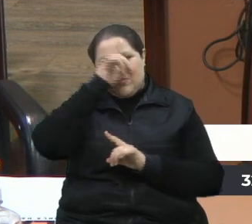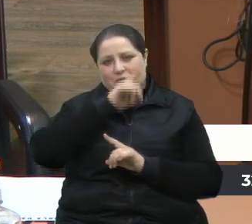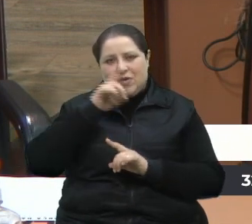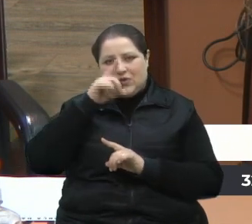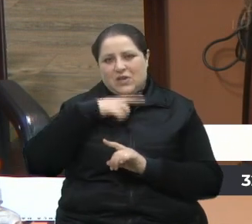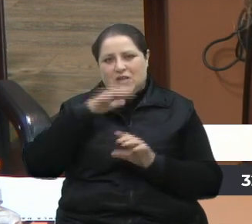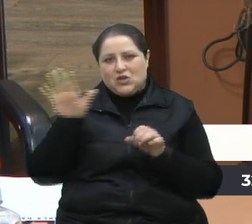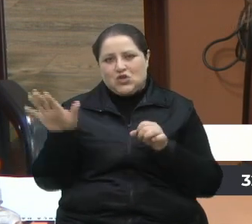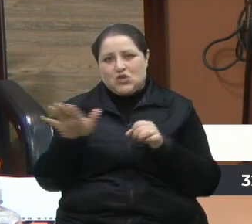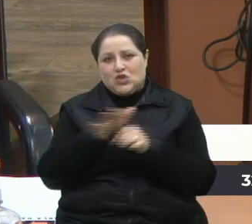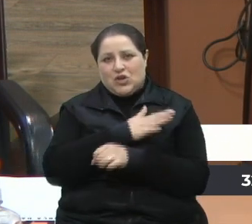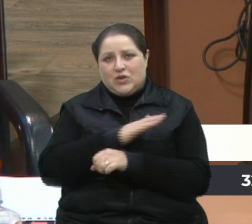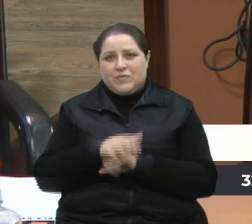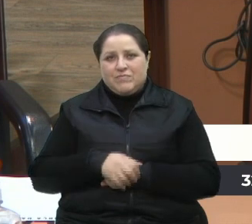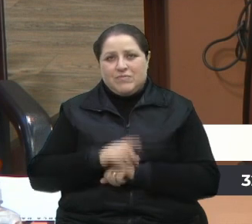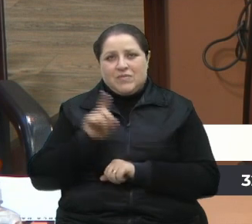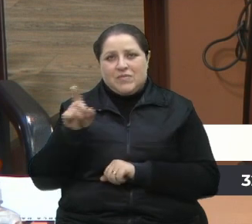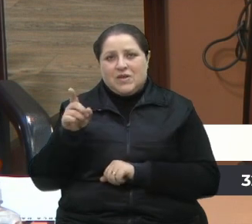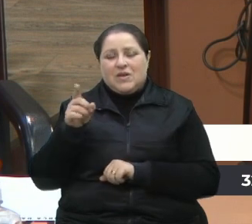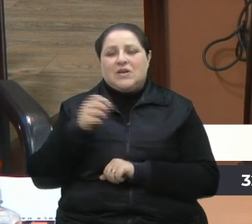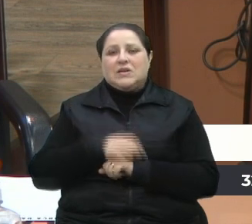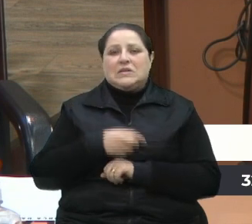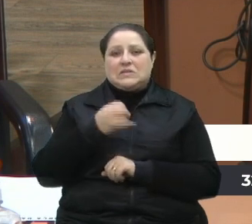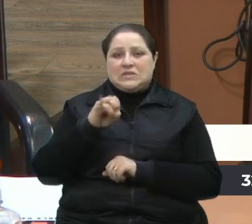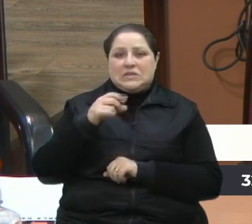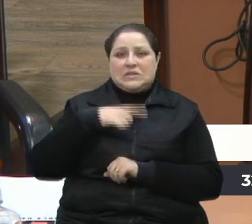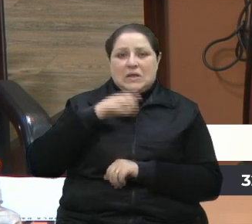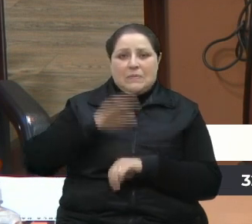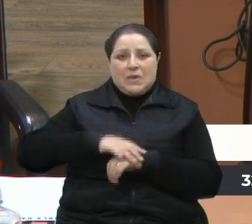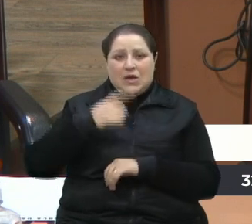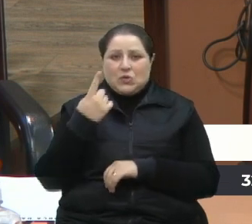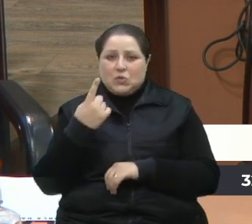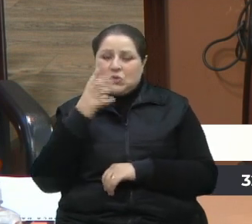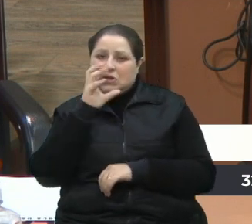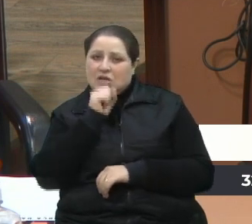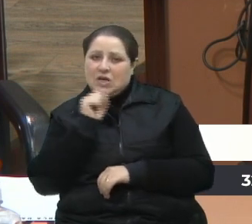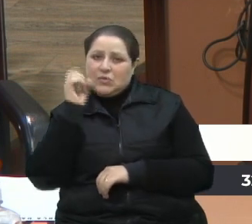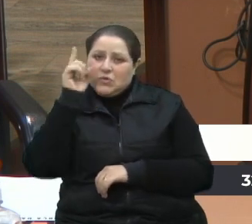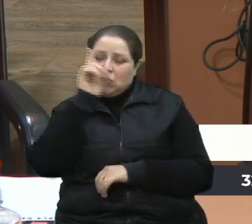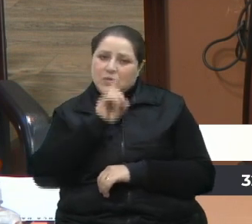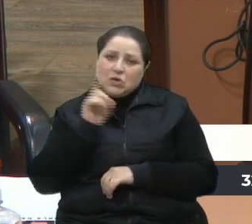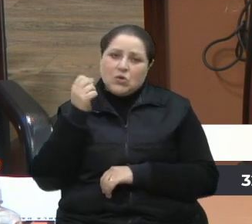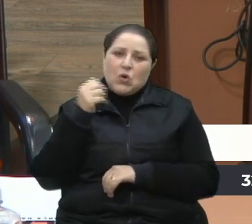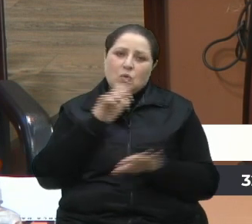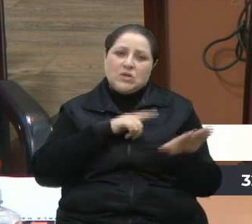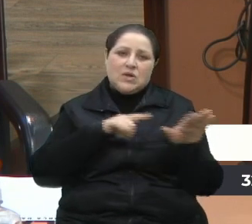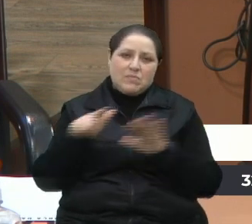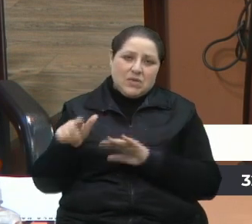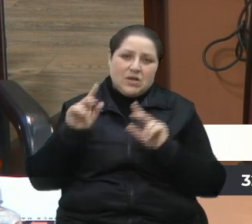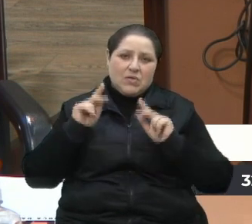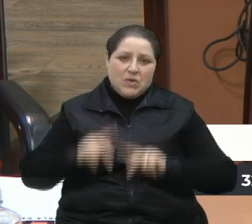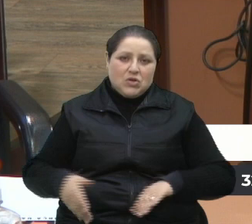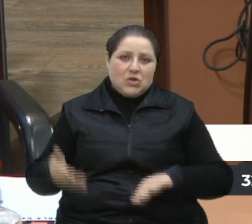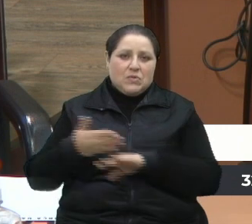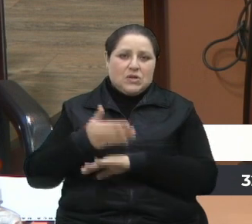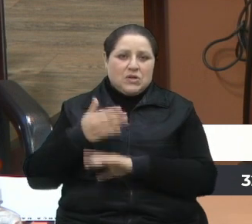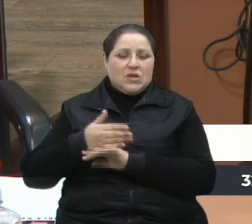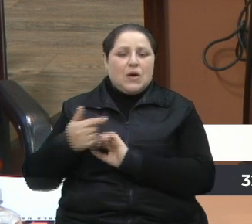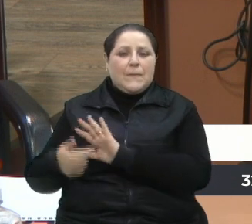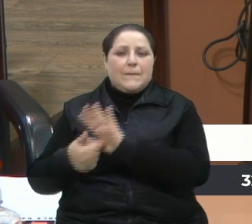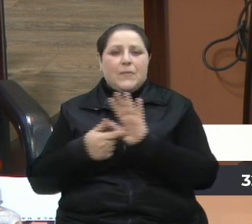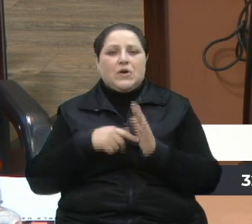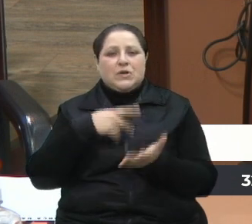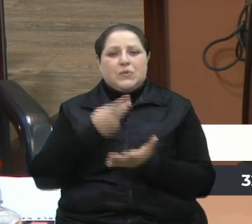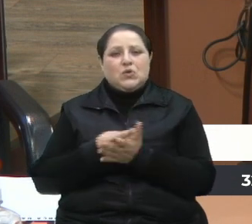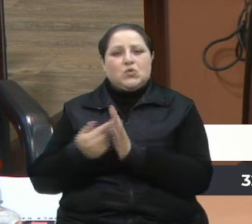lotado. Se tivesse mais um final de semana ou mais uma semana para que eles pudessem estar lá, expondo os produtos, tenho